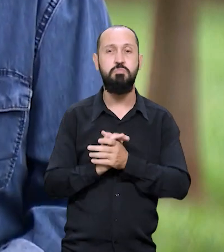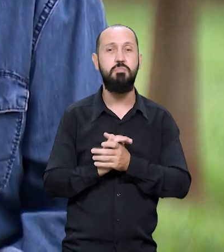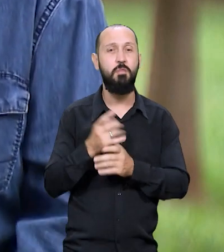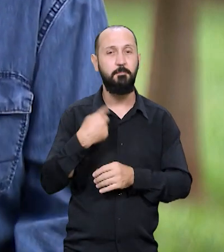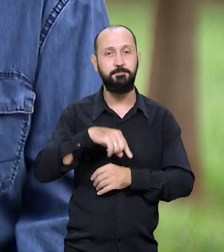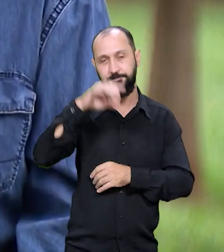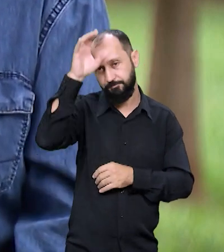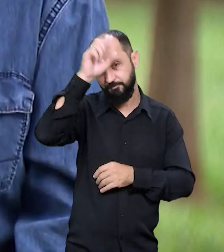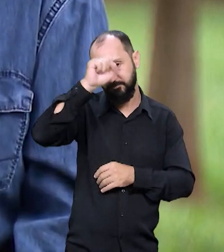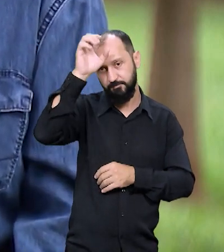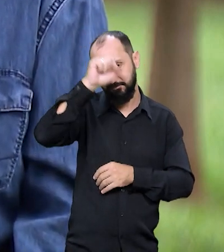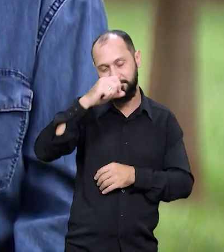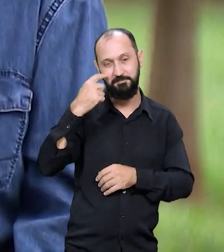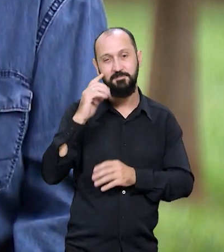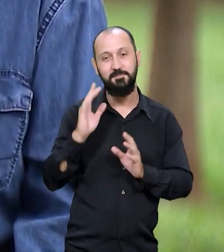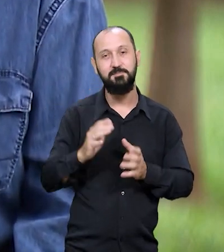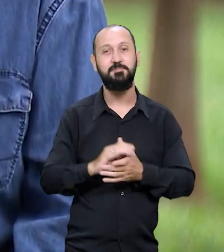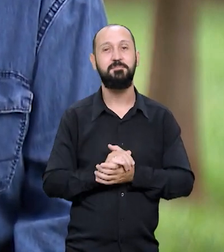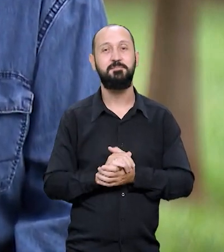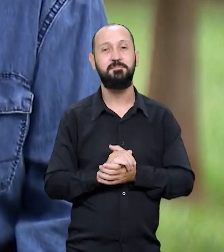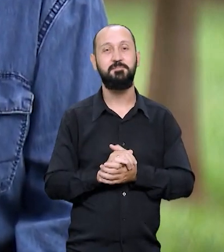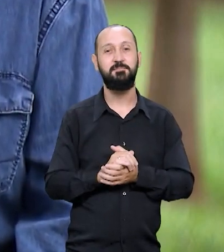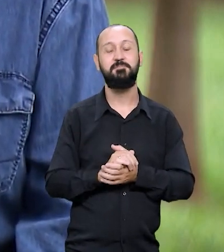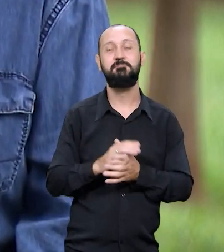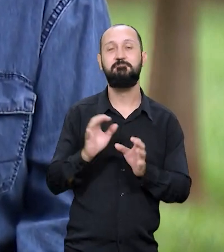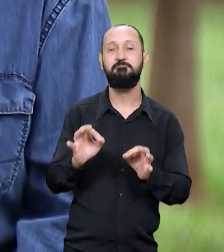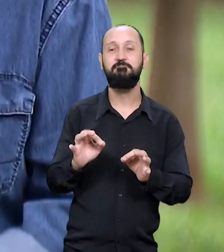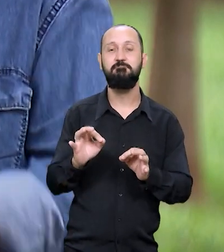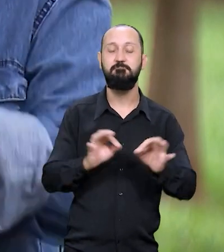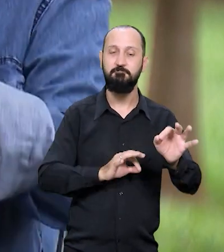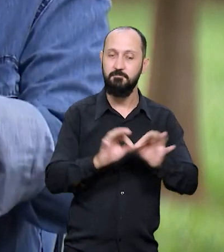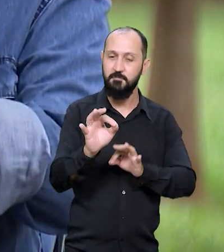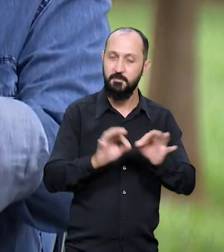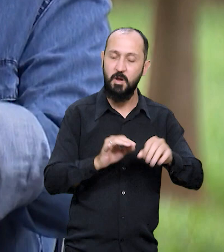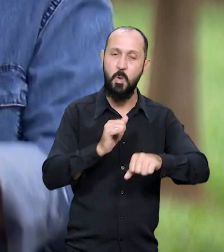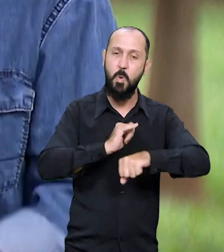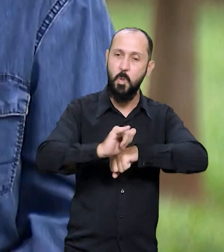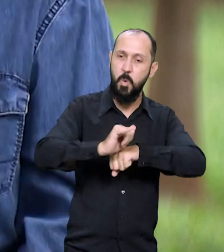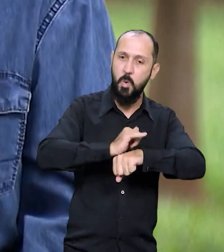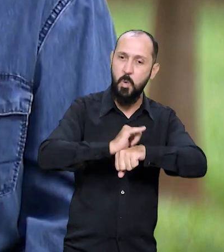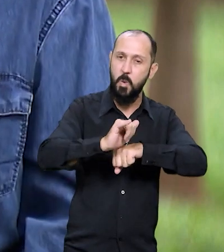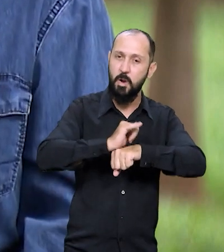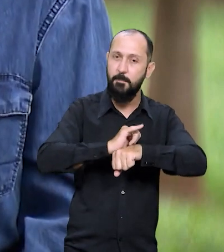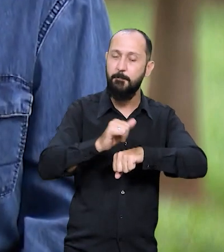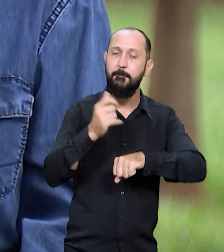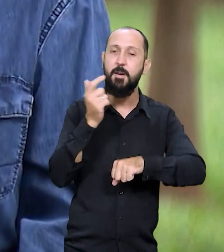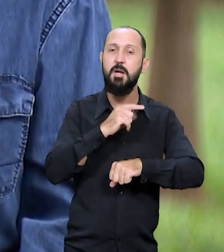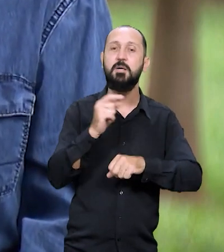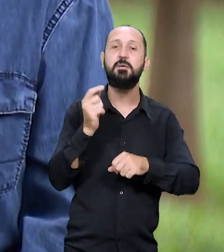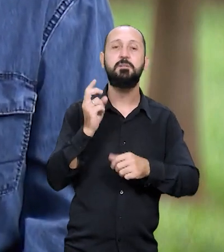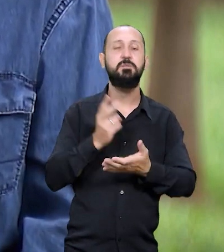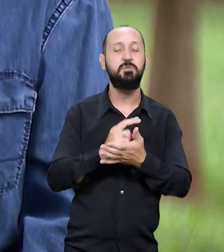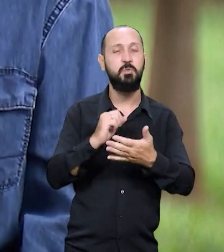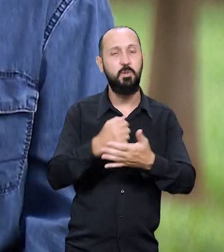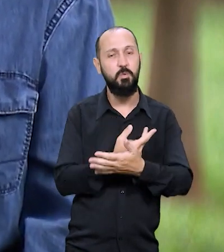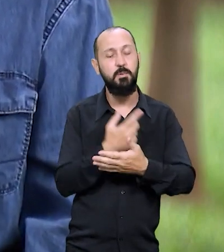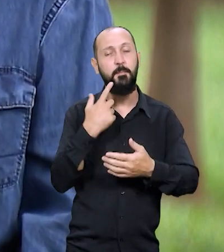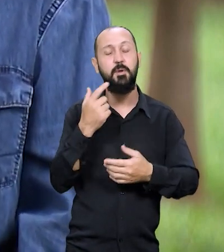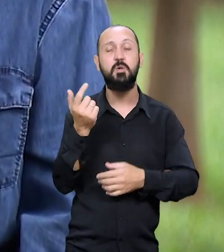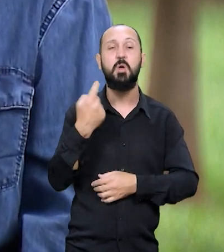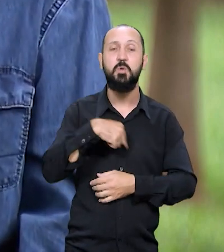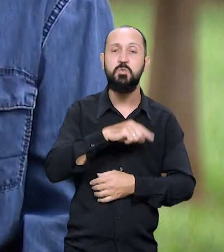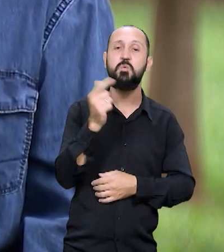aprendemos, na Unicef, a montar estratégia para que isso não aconteça. Para que